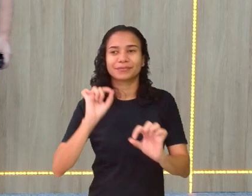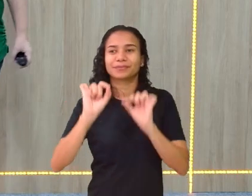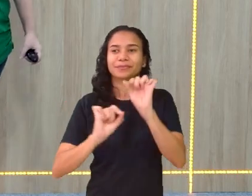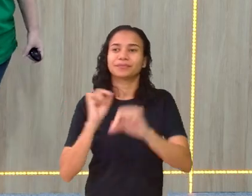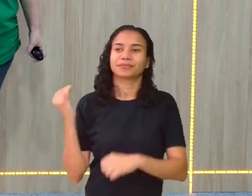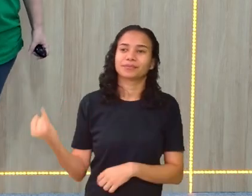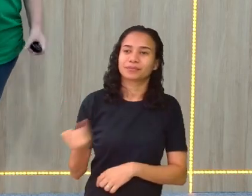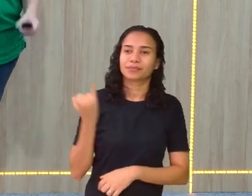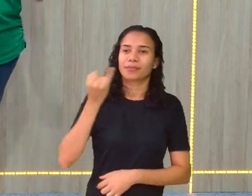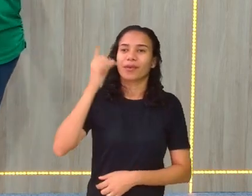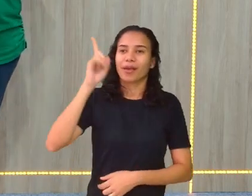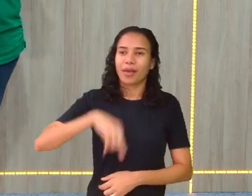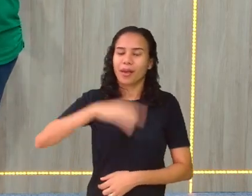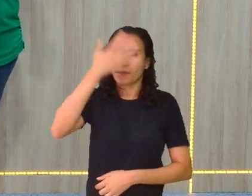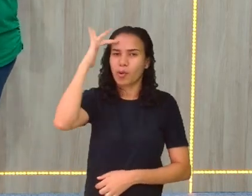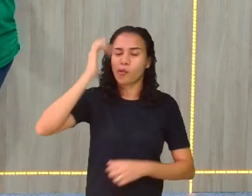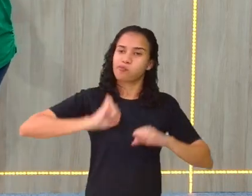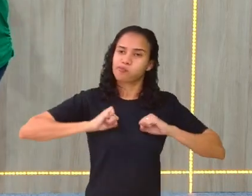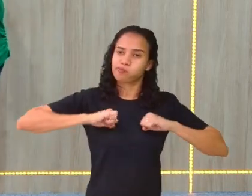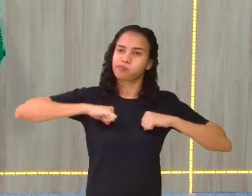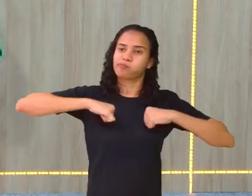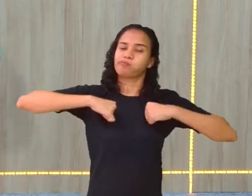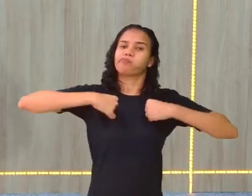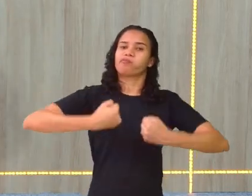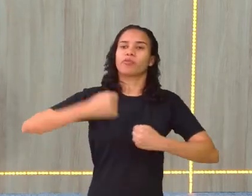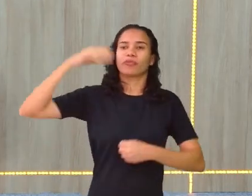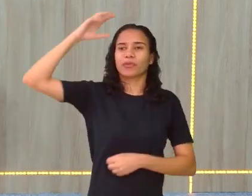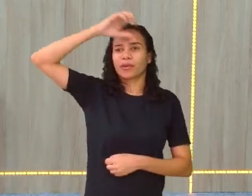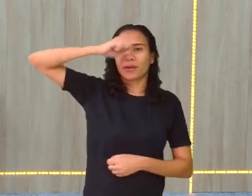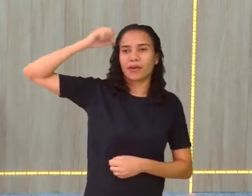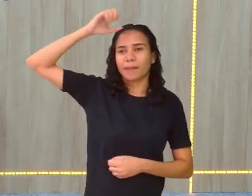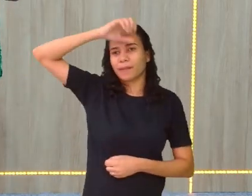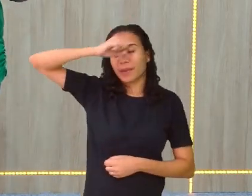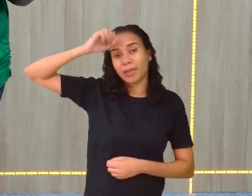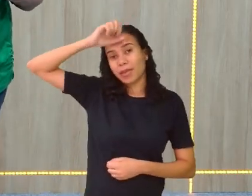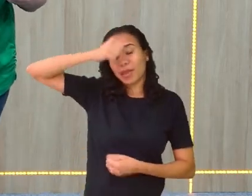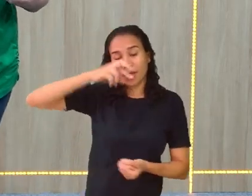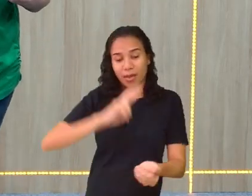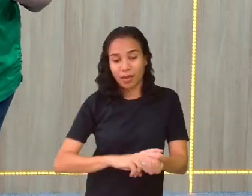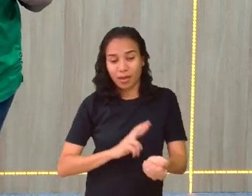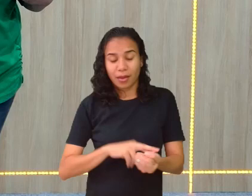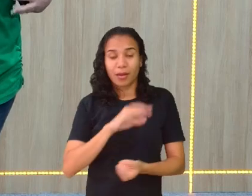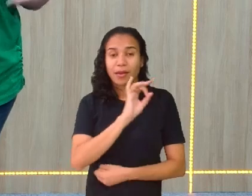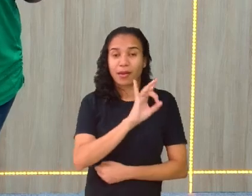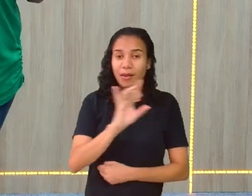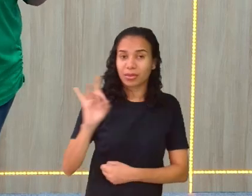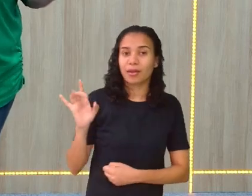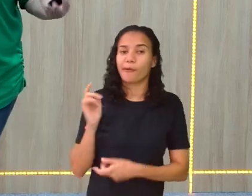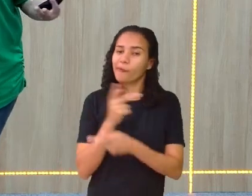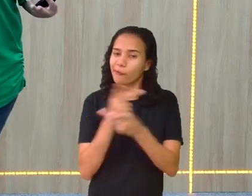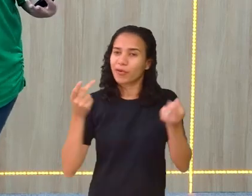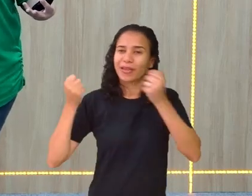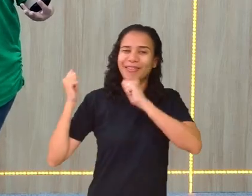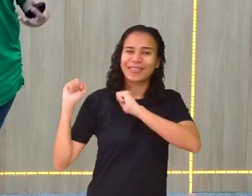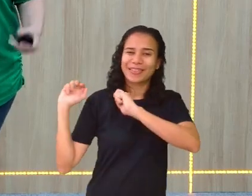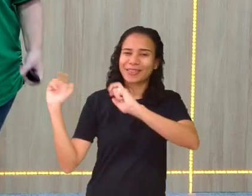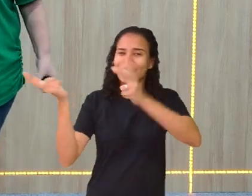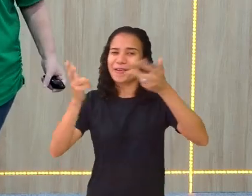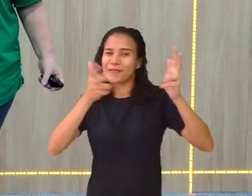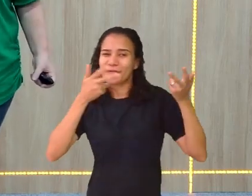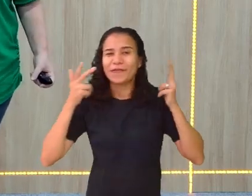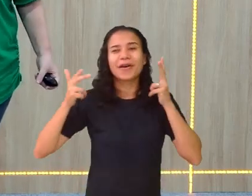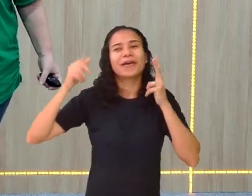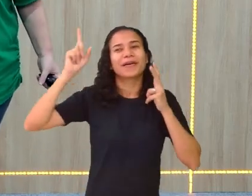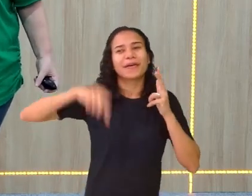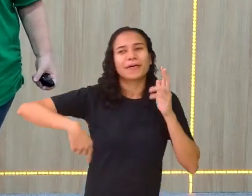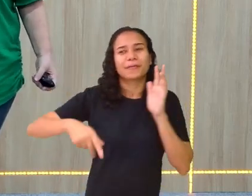importa é que aprendendo ou no ritmo de cada um, vocês se divirtam. Que isso